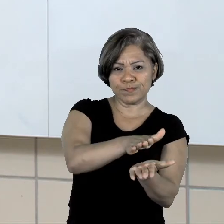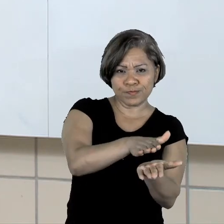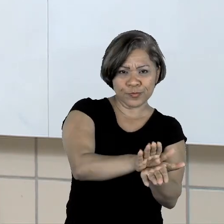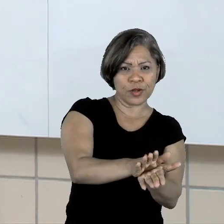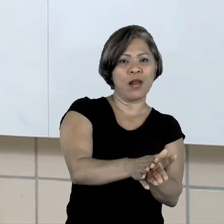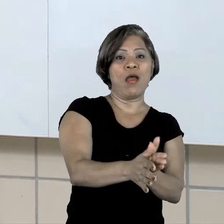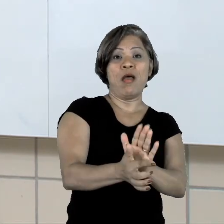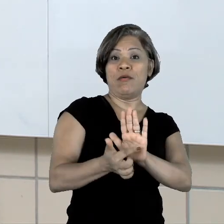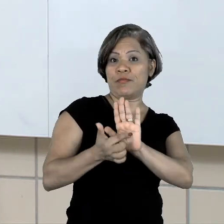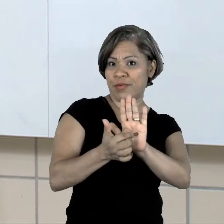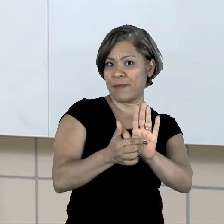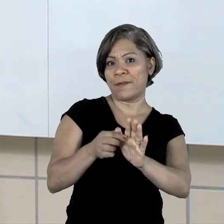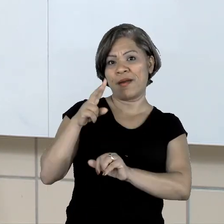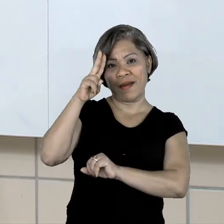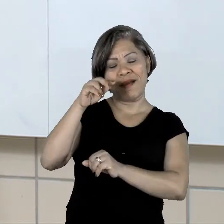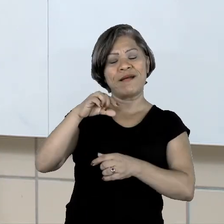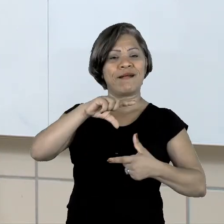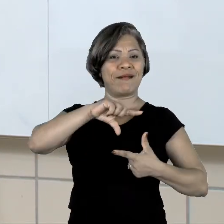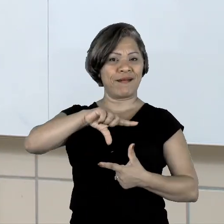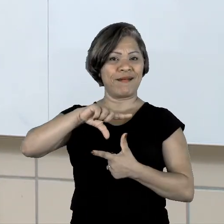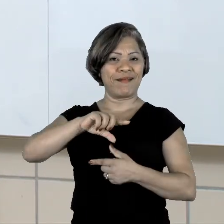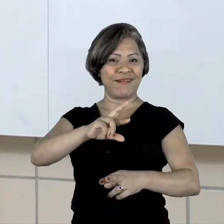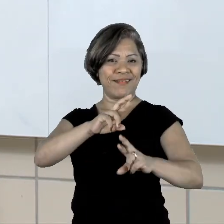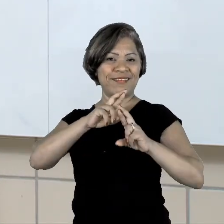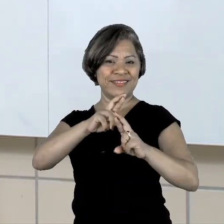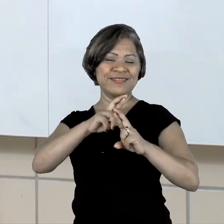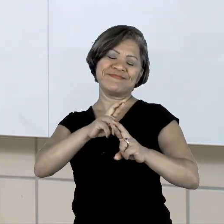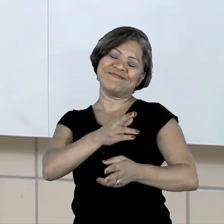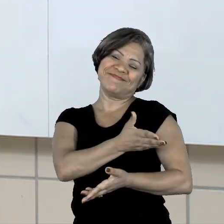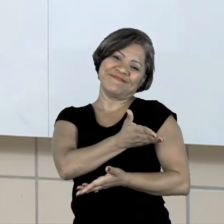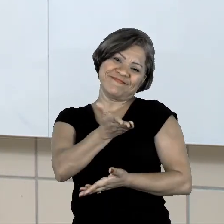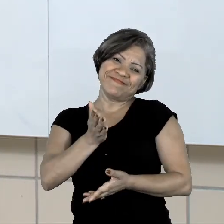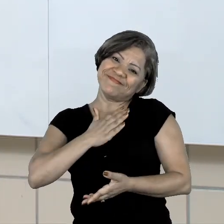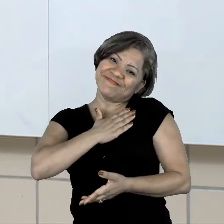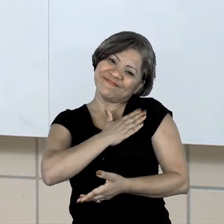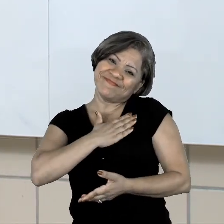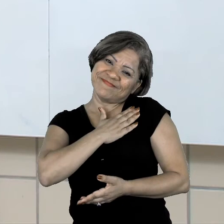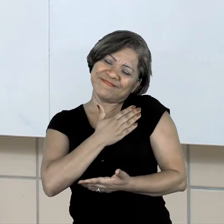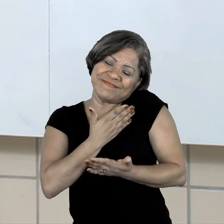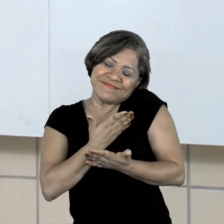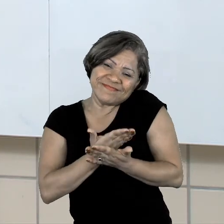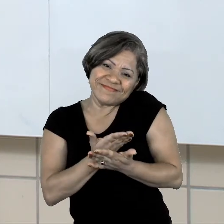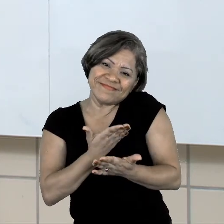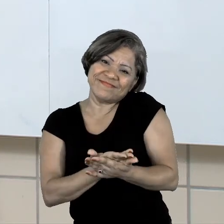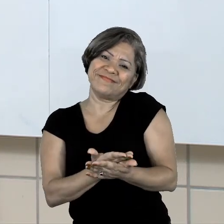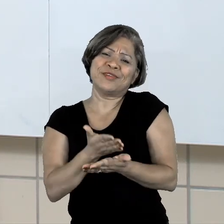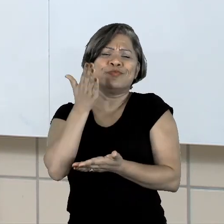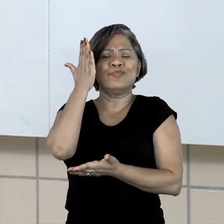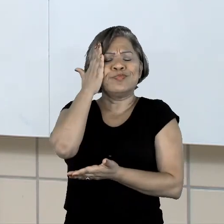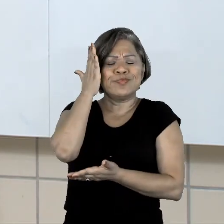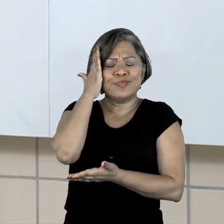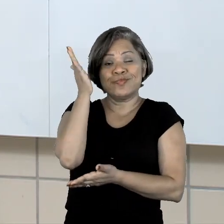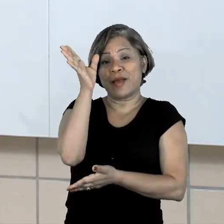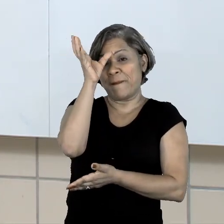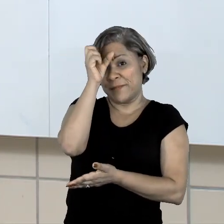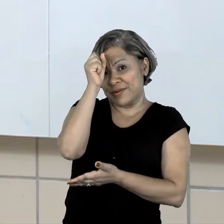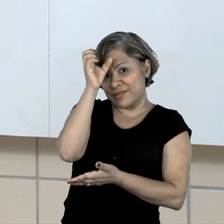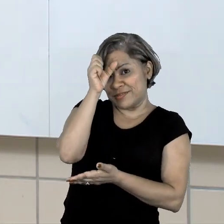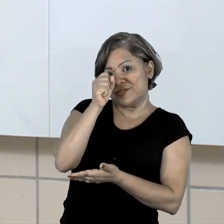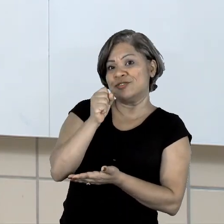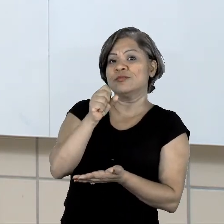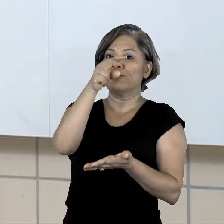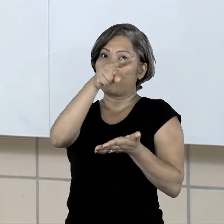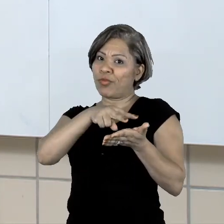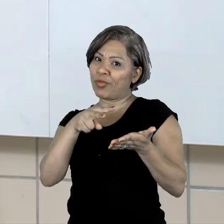Espero que vocês tenham gostado da nossa aula, que tenham entendido, que tenham aprendido a ler um pouquinho mais a história em